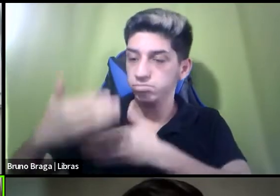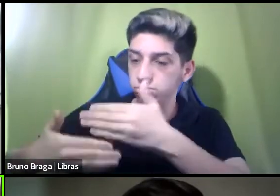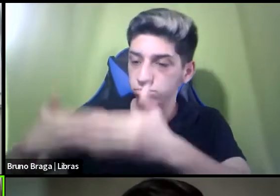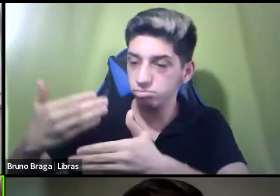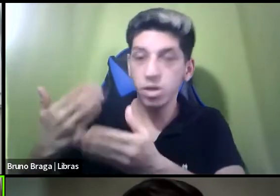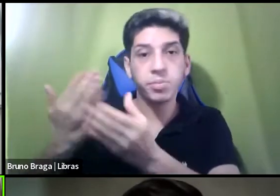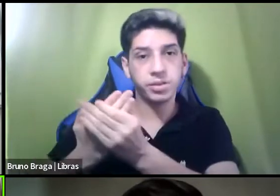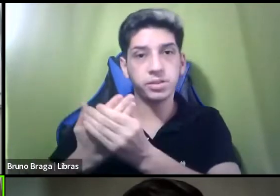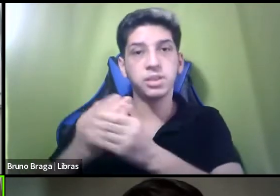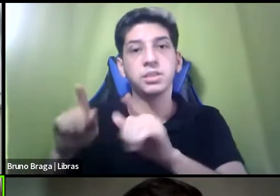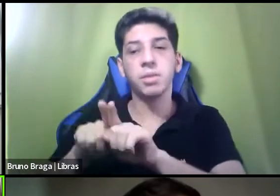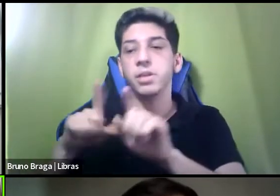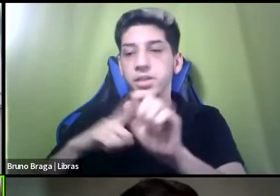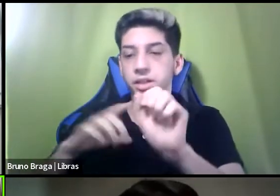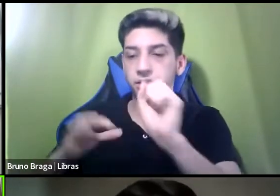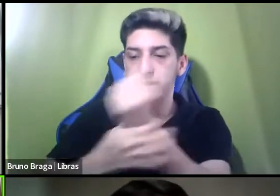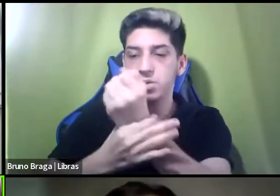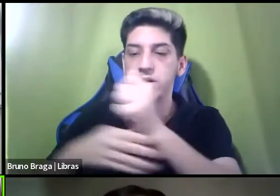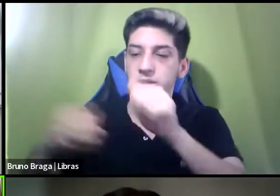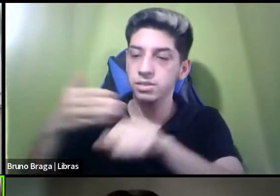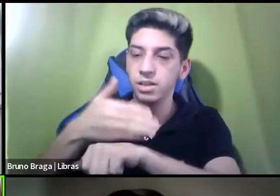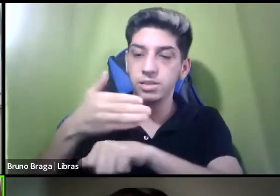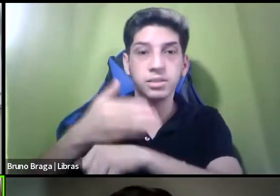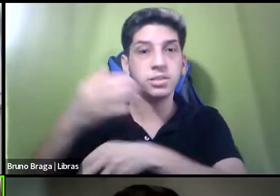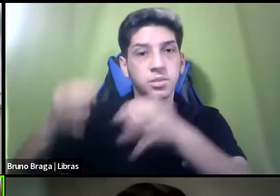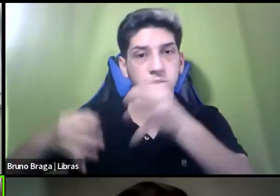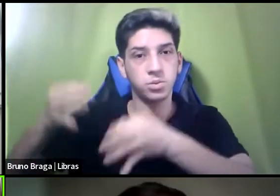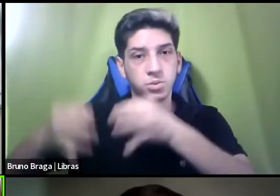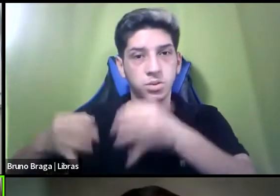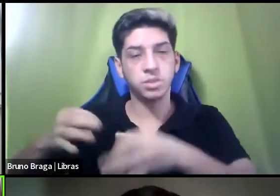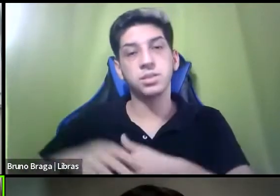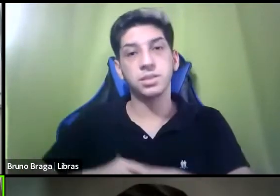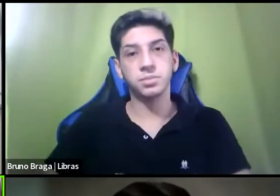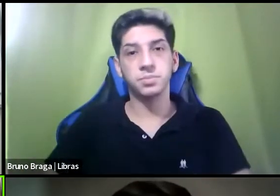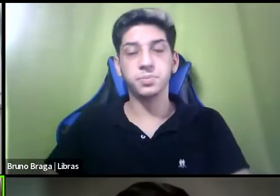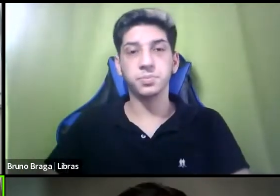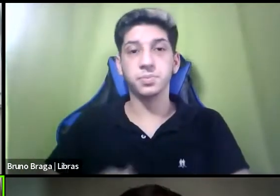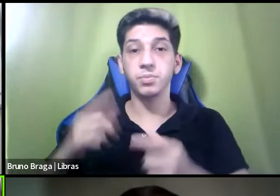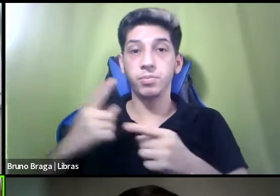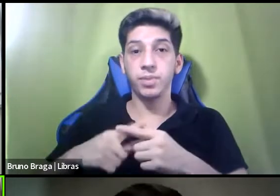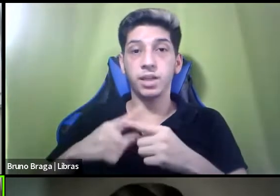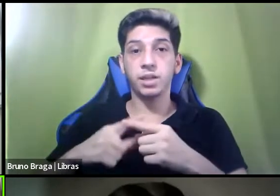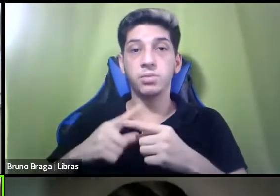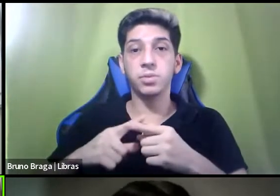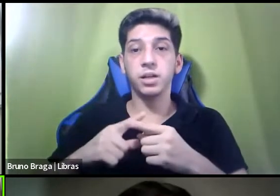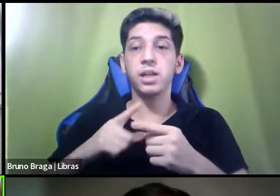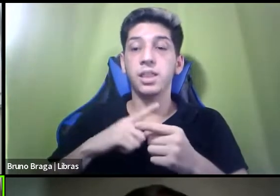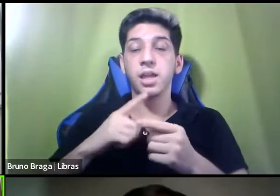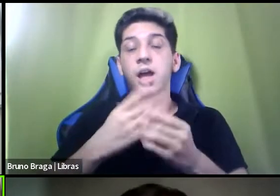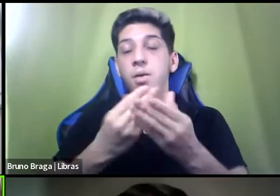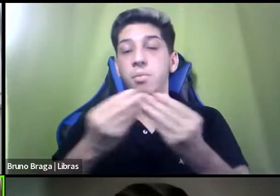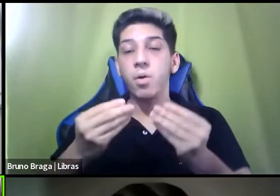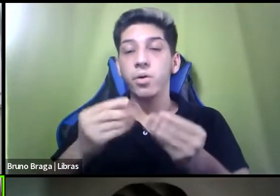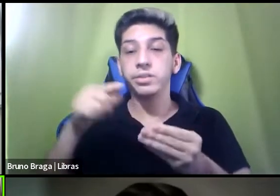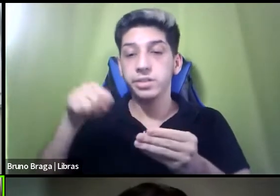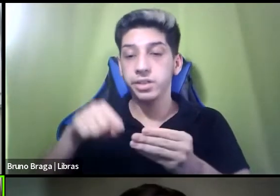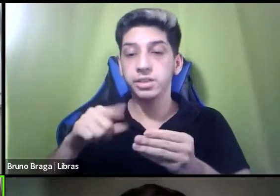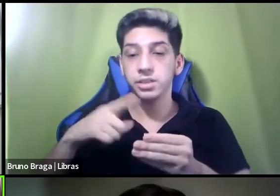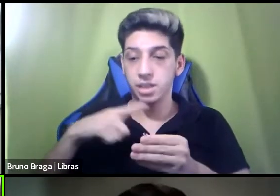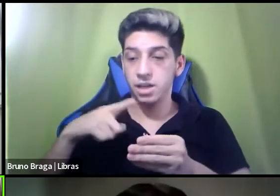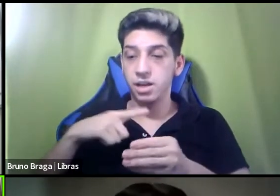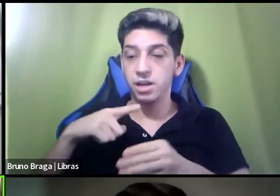garantia do acesso à justiça, né, afinal de contas, muitas dessas partes, elas adentram com,